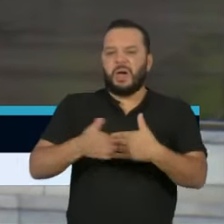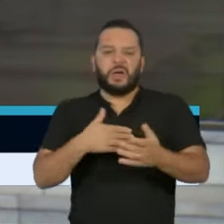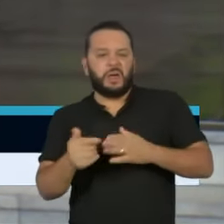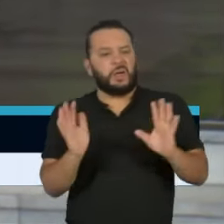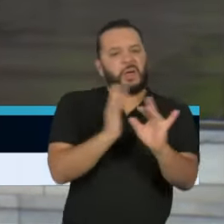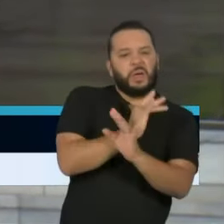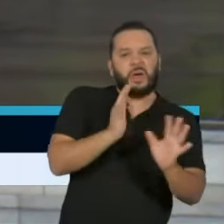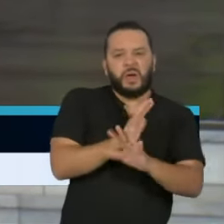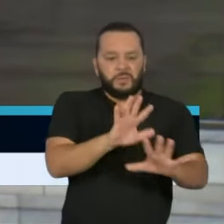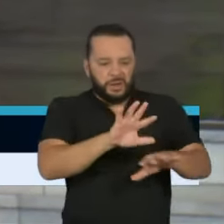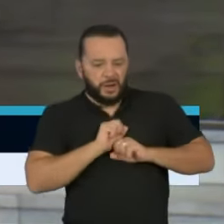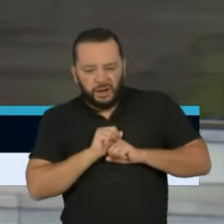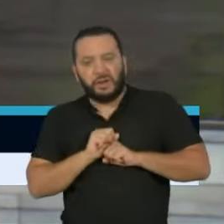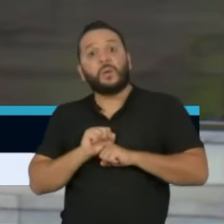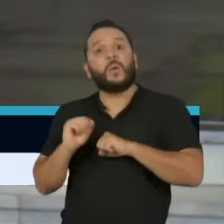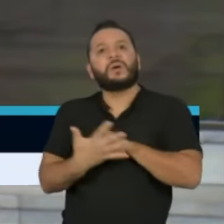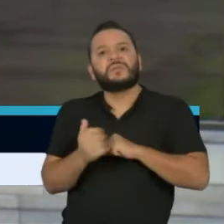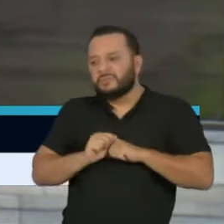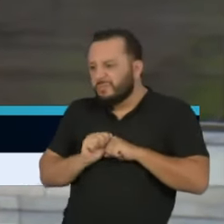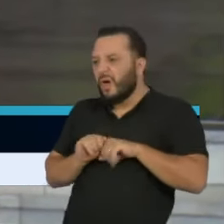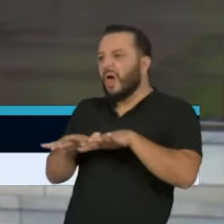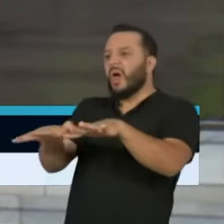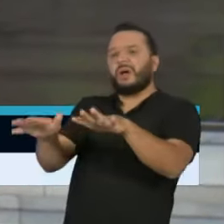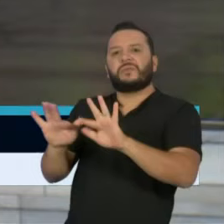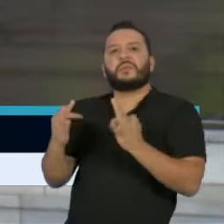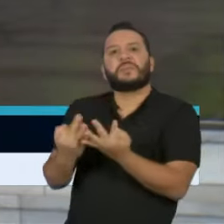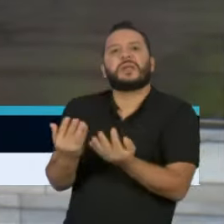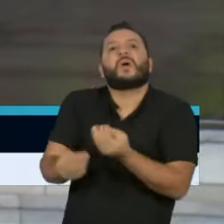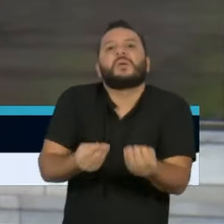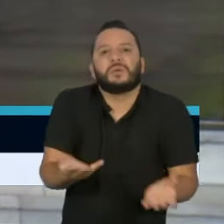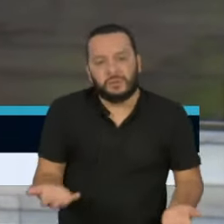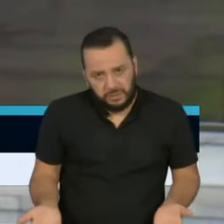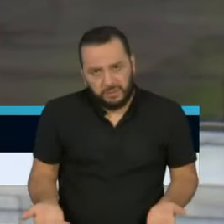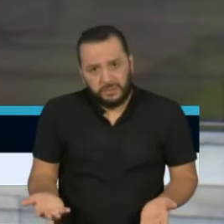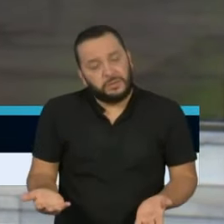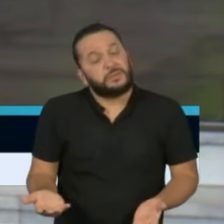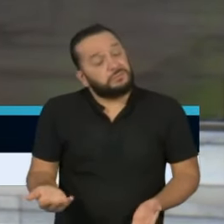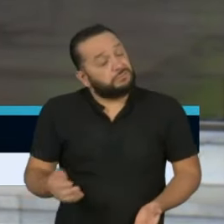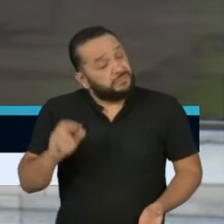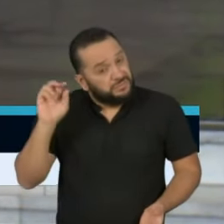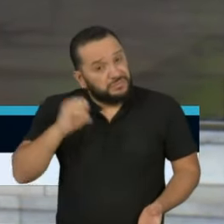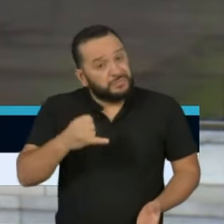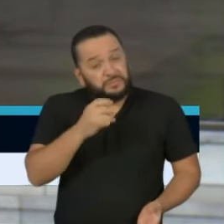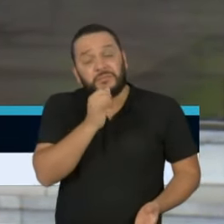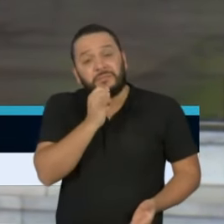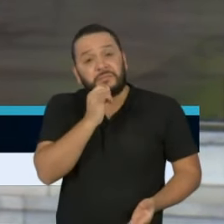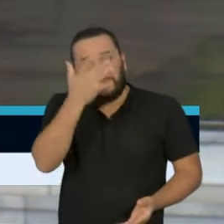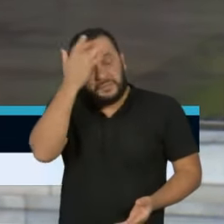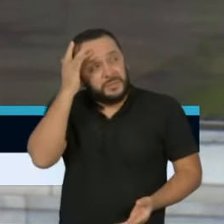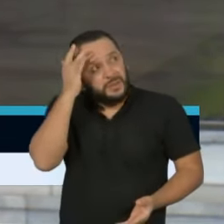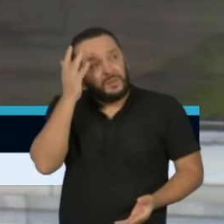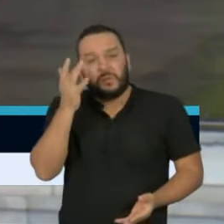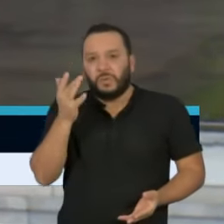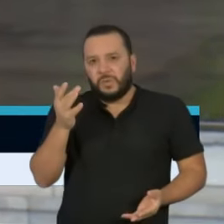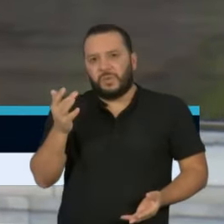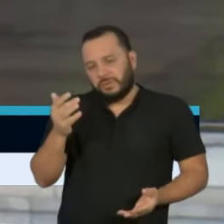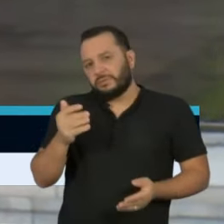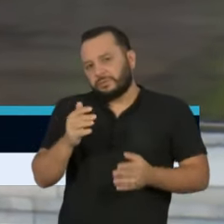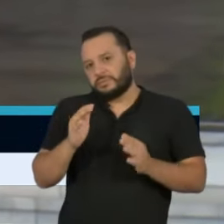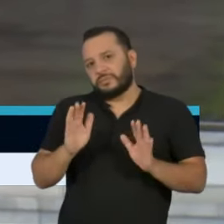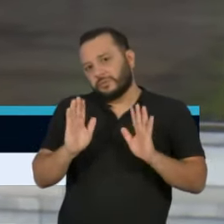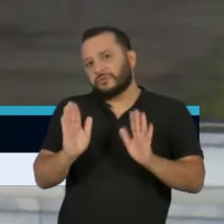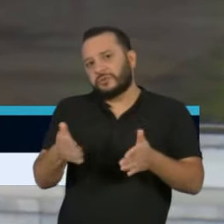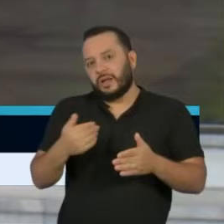própria vida e a vida de pessoas mais próximas, exceto se estiverem numa graduação